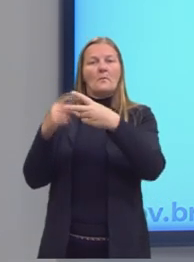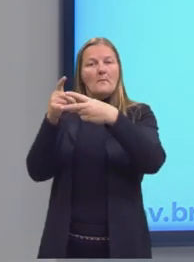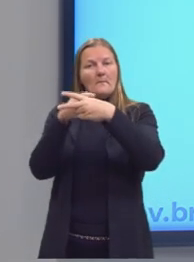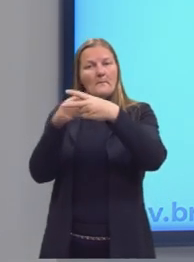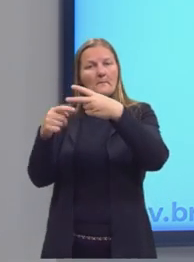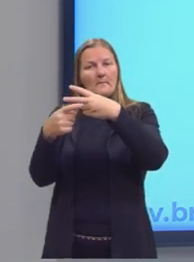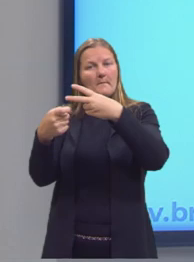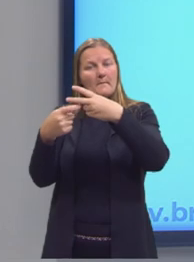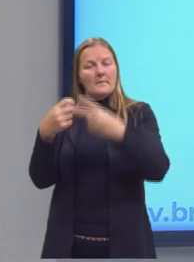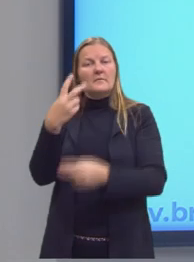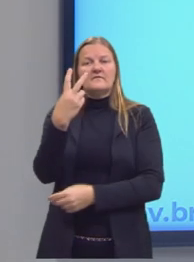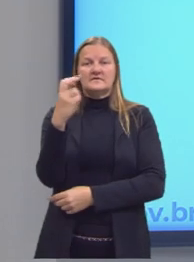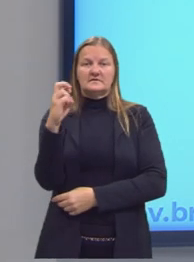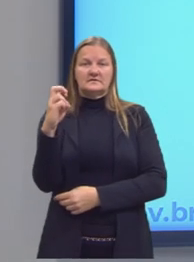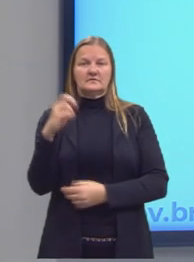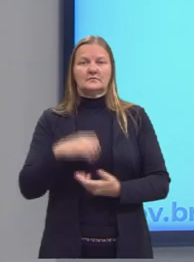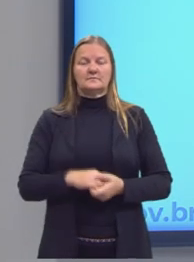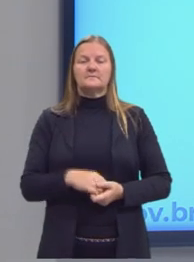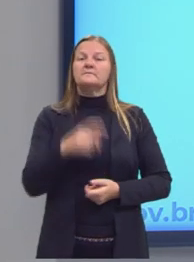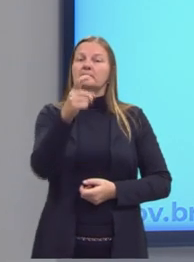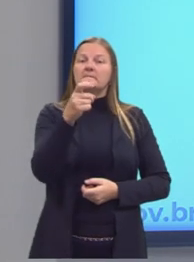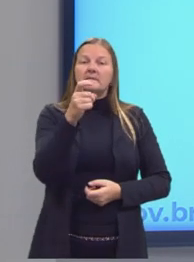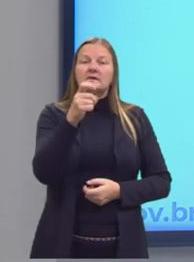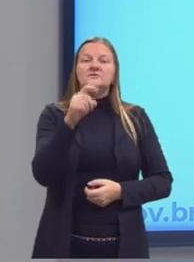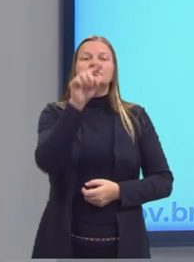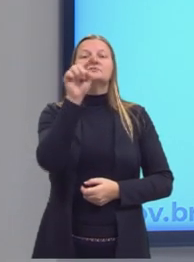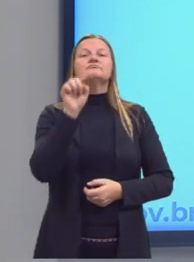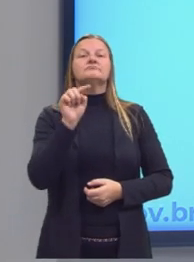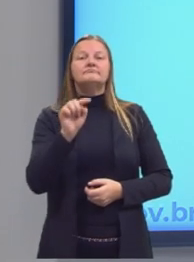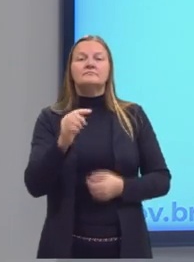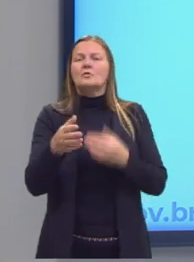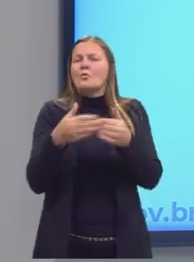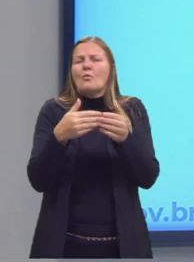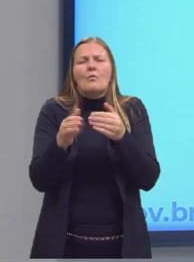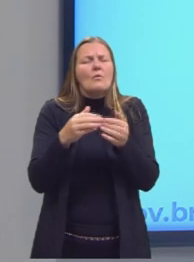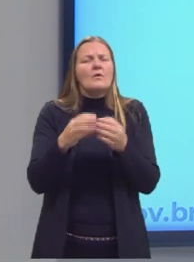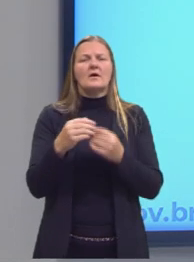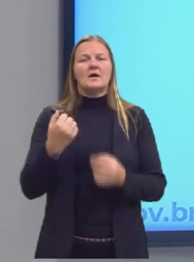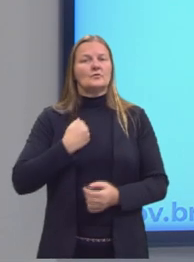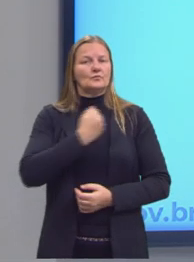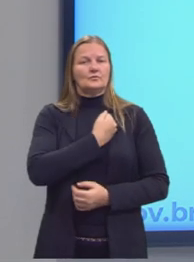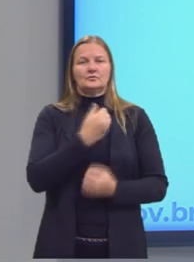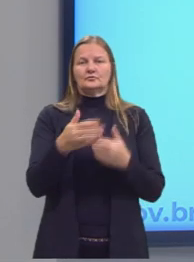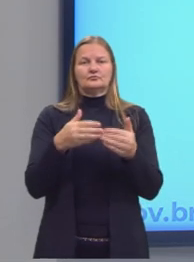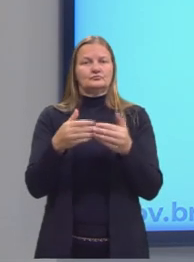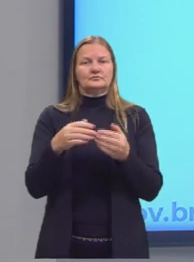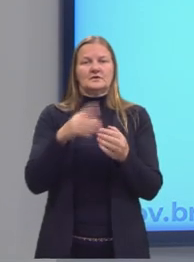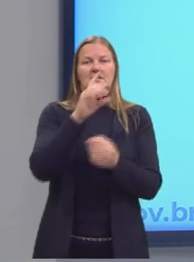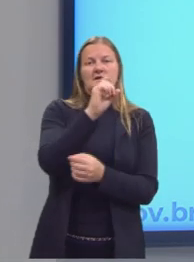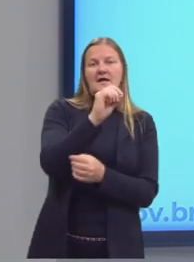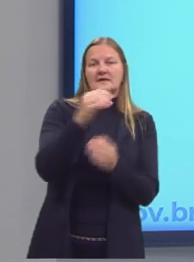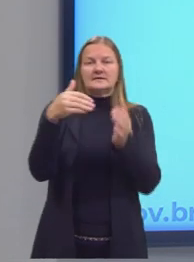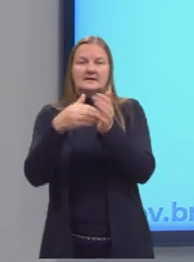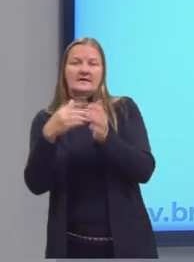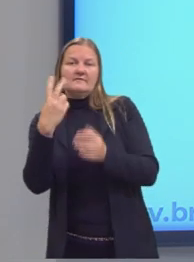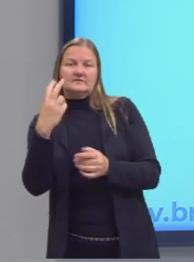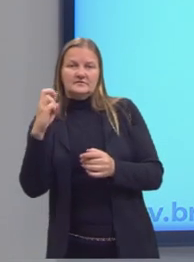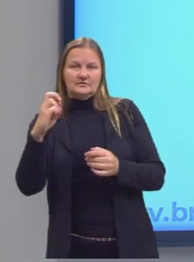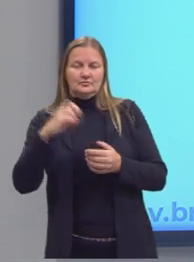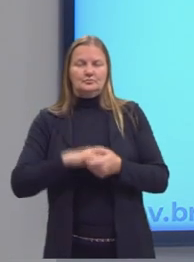A gente representa ali o X para demonstrar qualquer valor valor que seja entre o 10 e o 25.